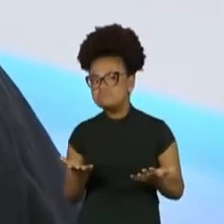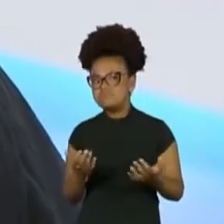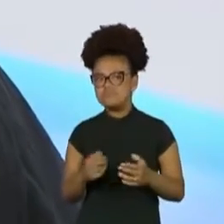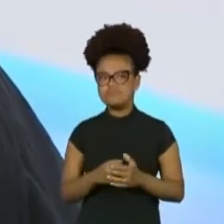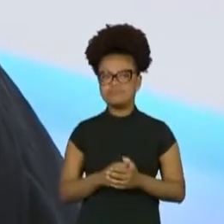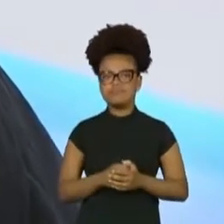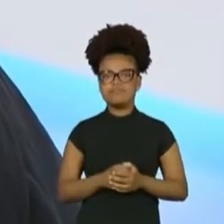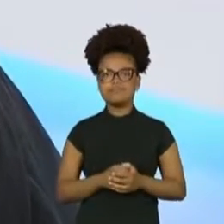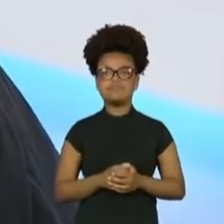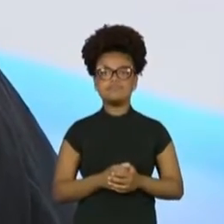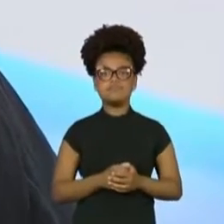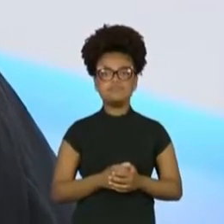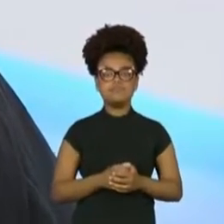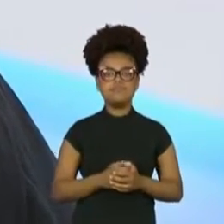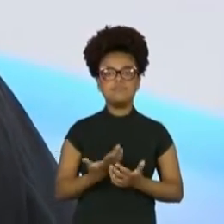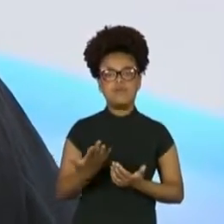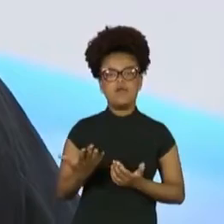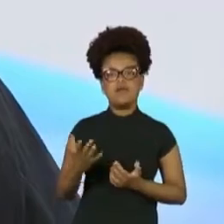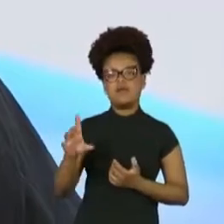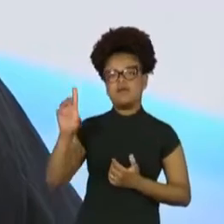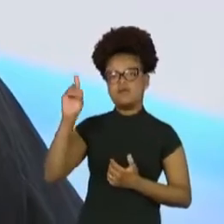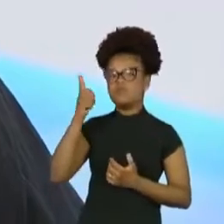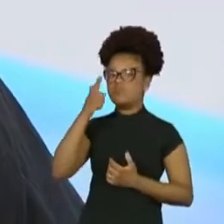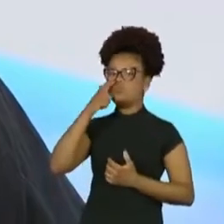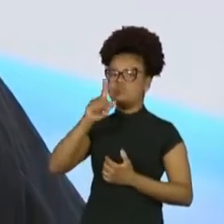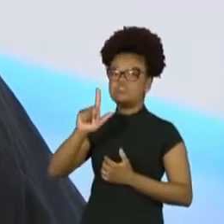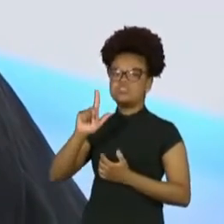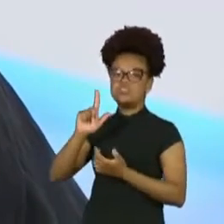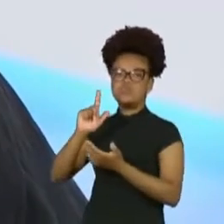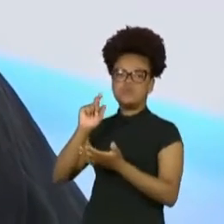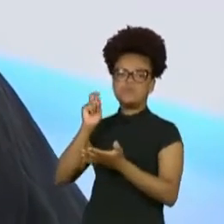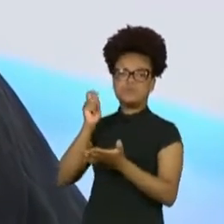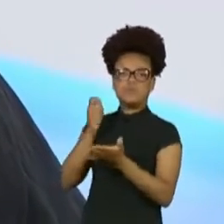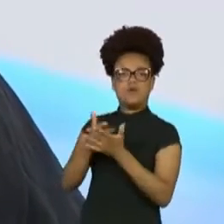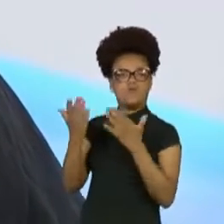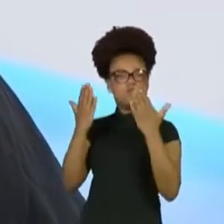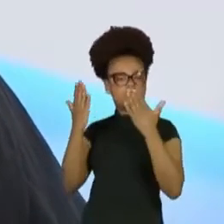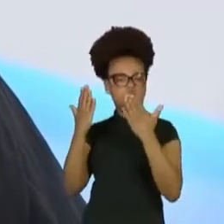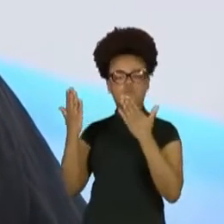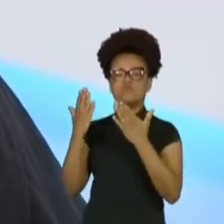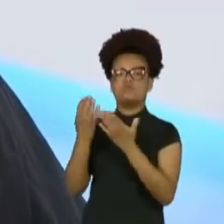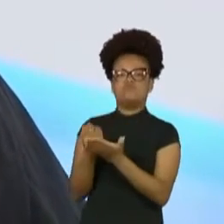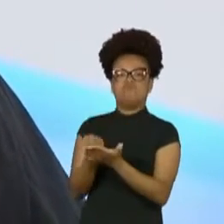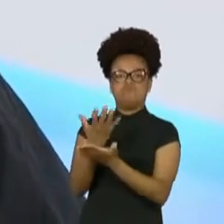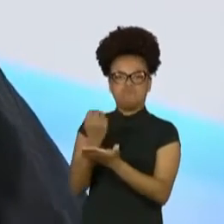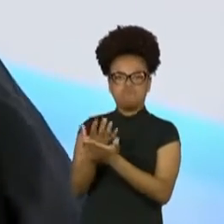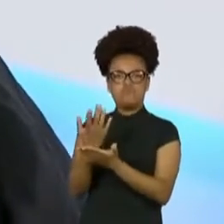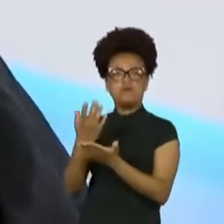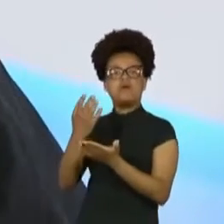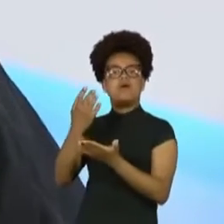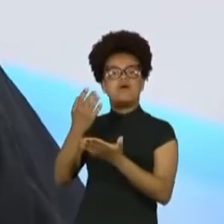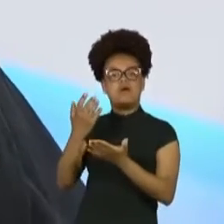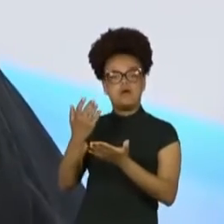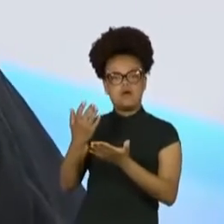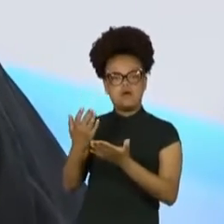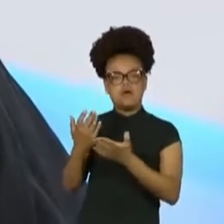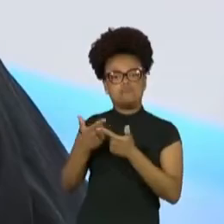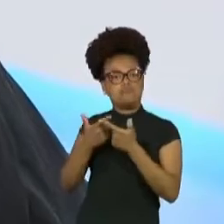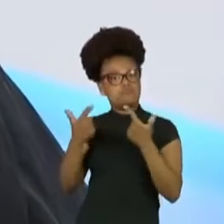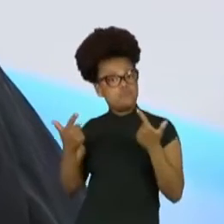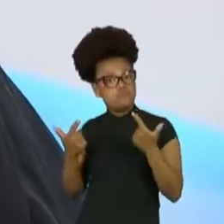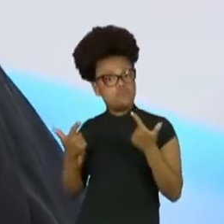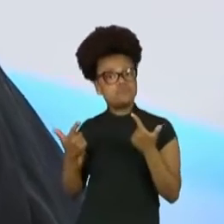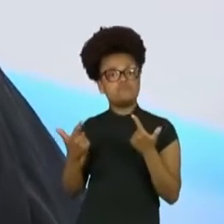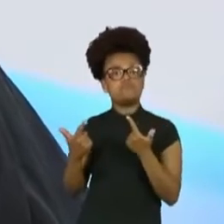posso pagar uma psicanálise. Eu voltei a fazer análise e isso me ajudou bastante